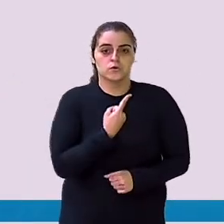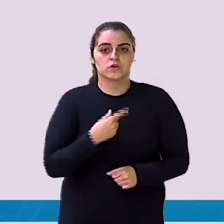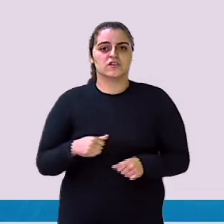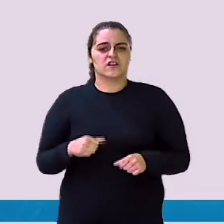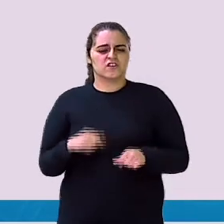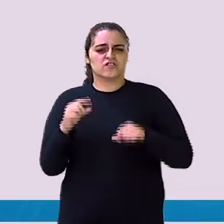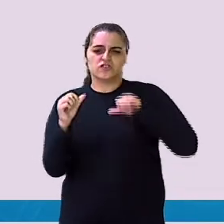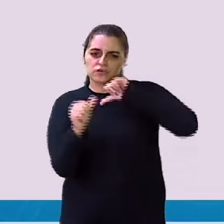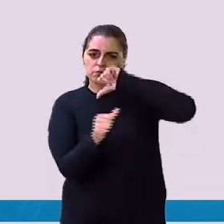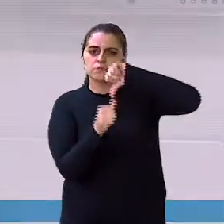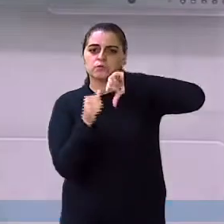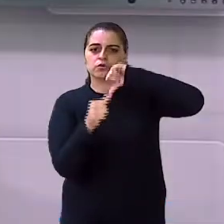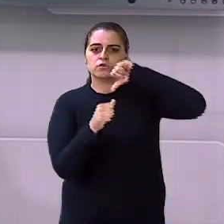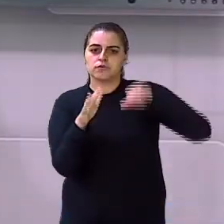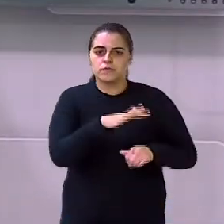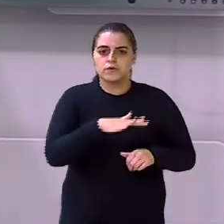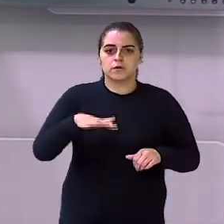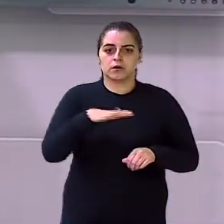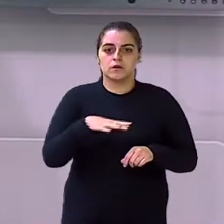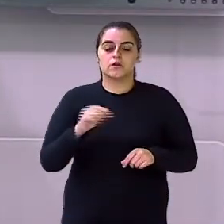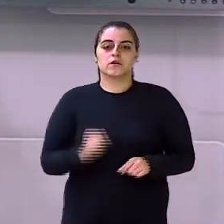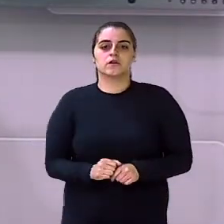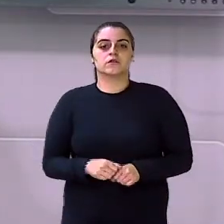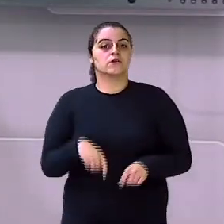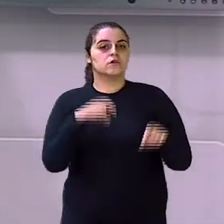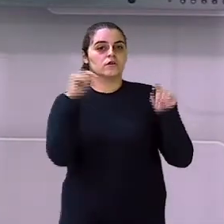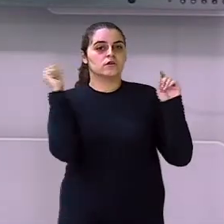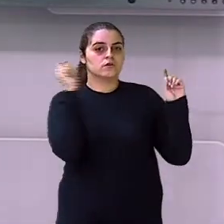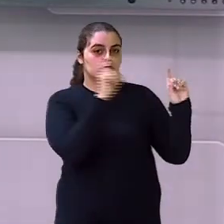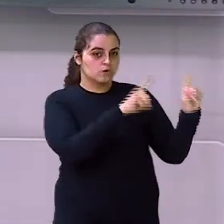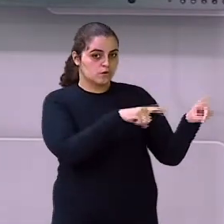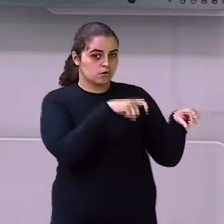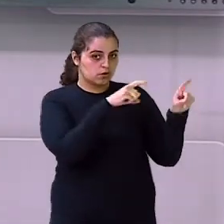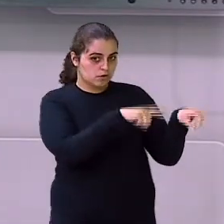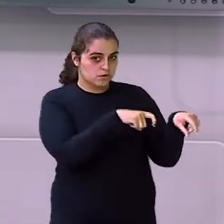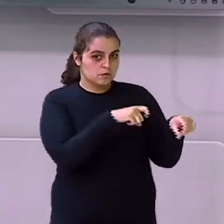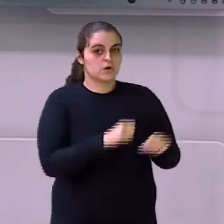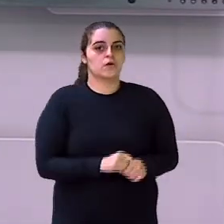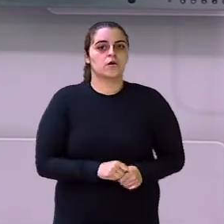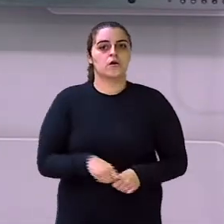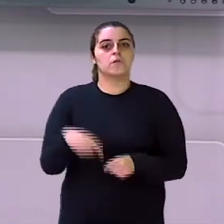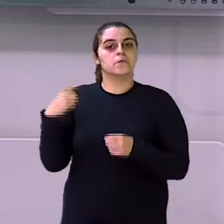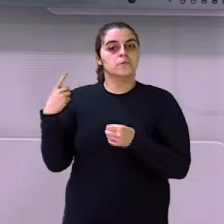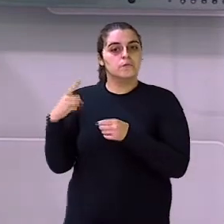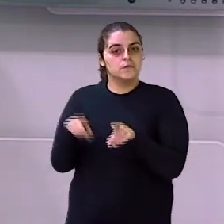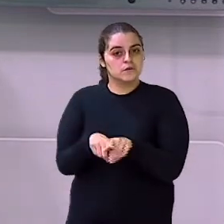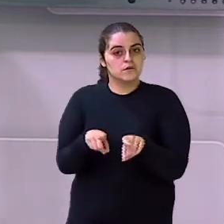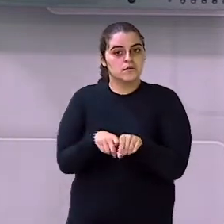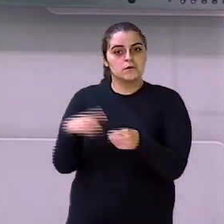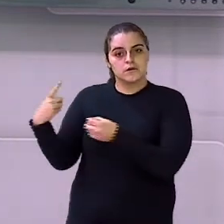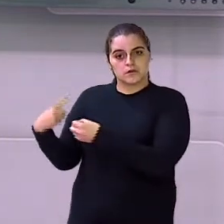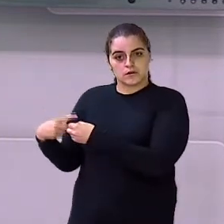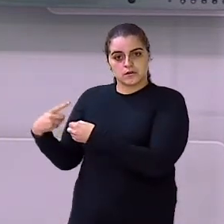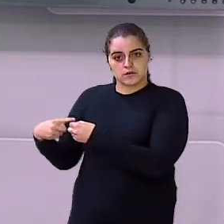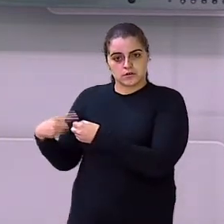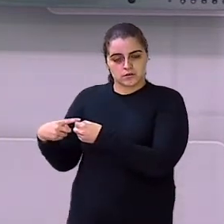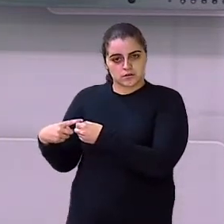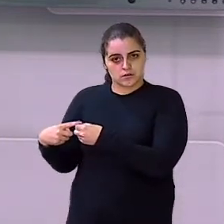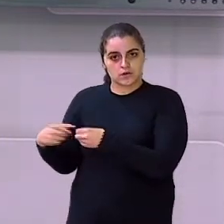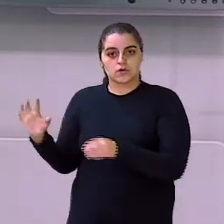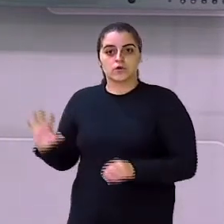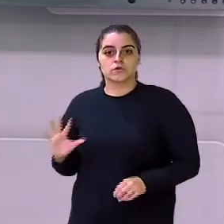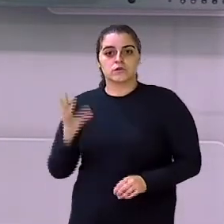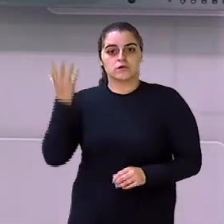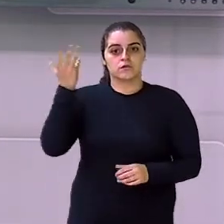gente interfere Tanto no campo Pra quem mora na área rural Quanto na cidade Com os impactos